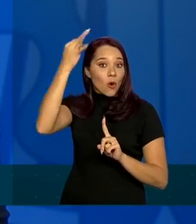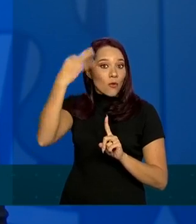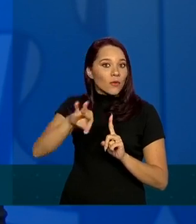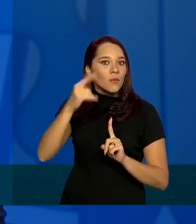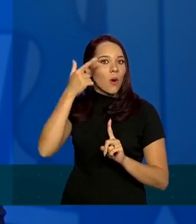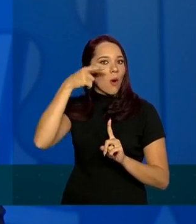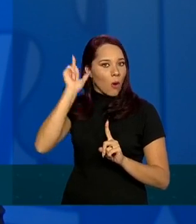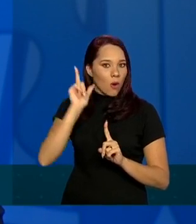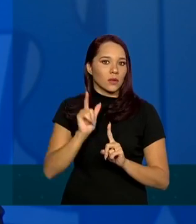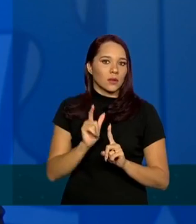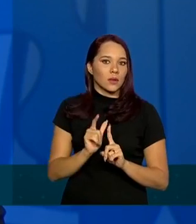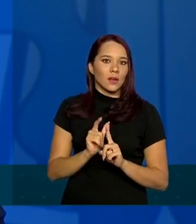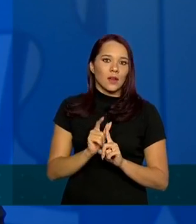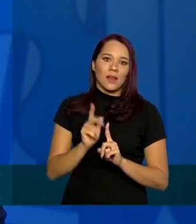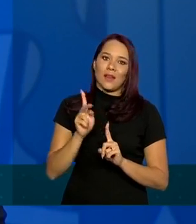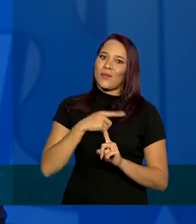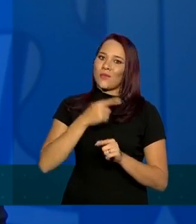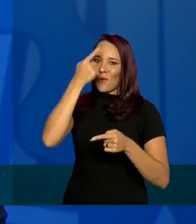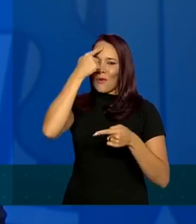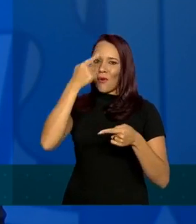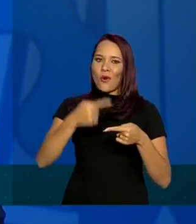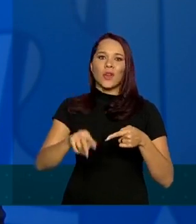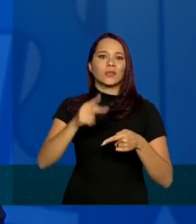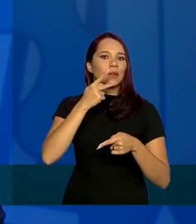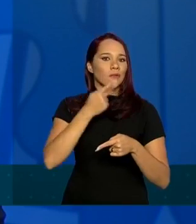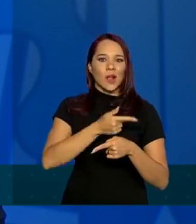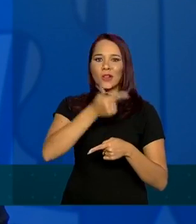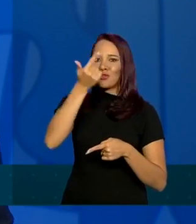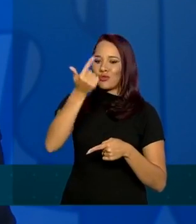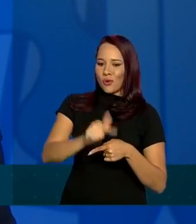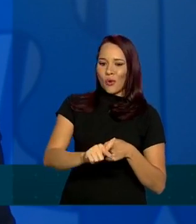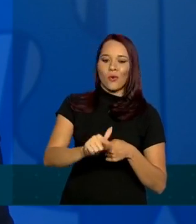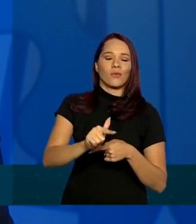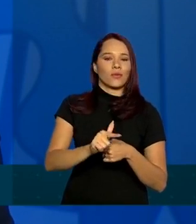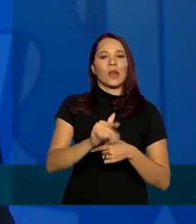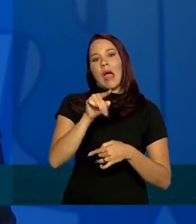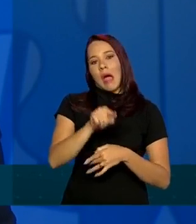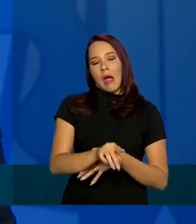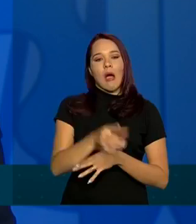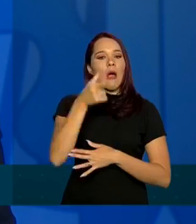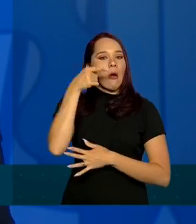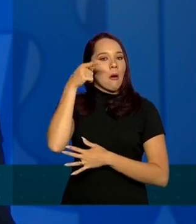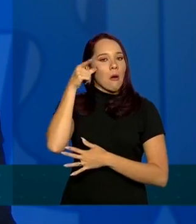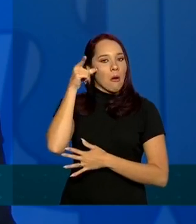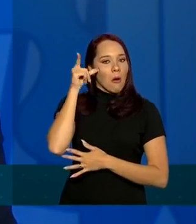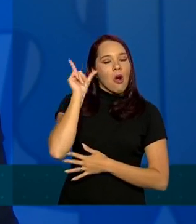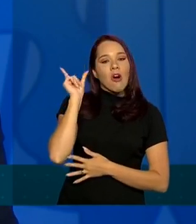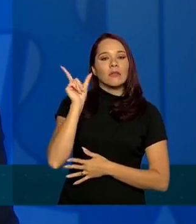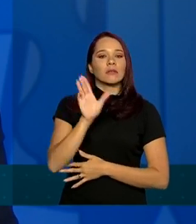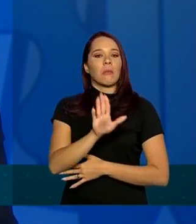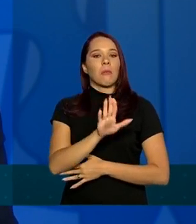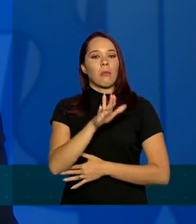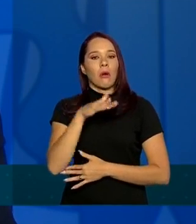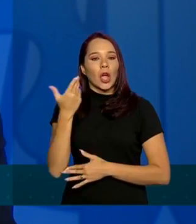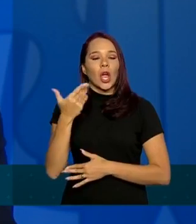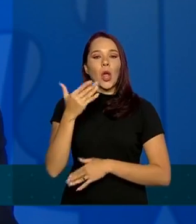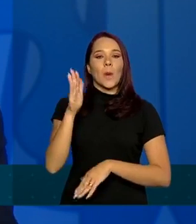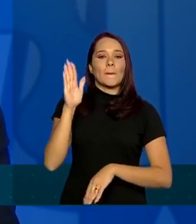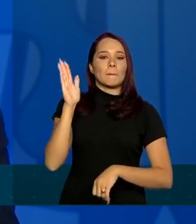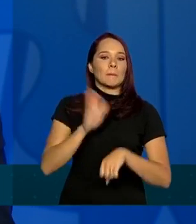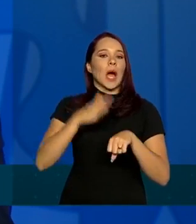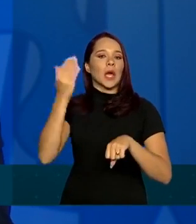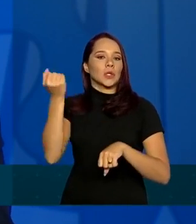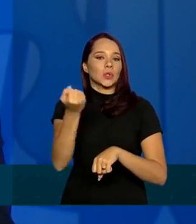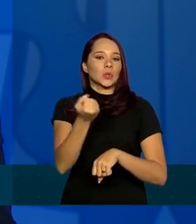concordo com o que se coloca repetidas vezes que ocorreram ou foi o ranking foi o maior